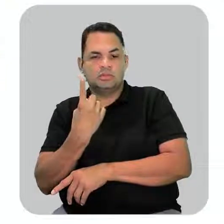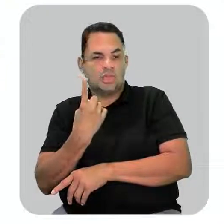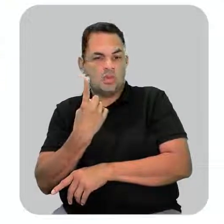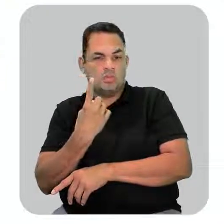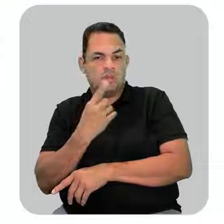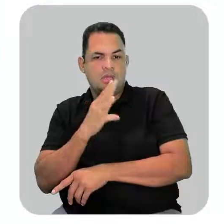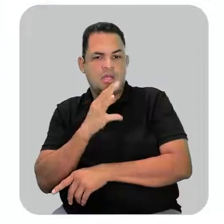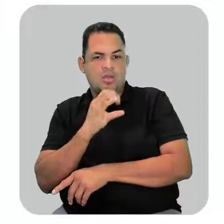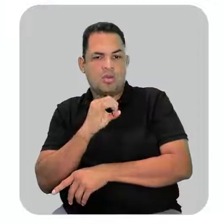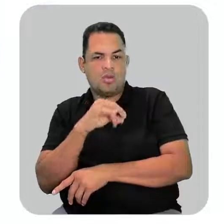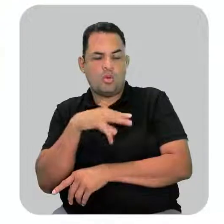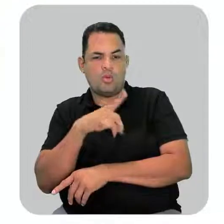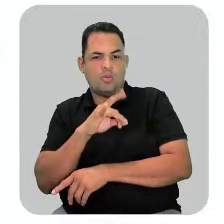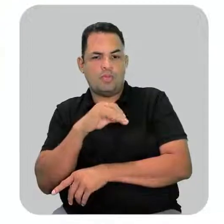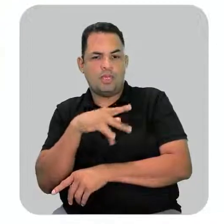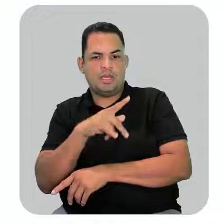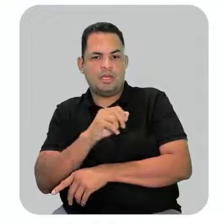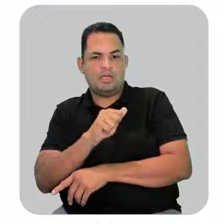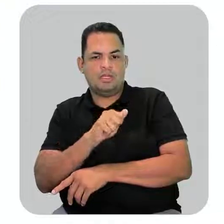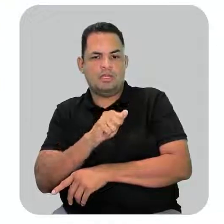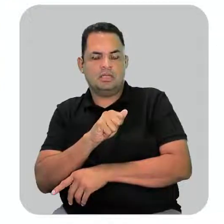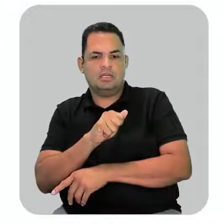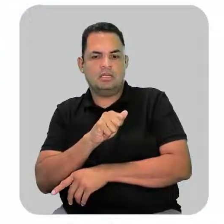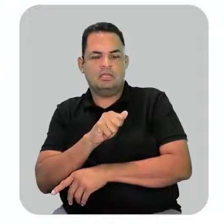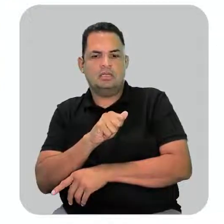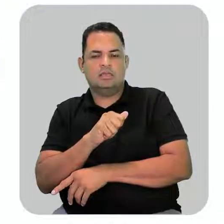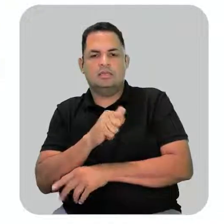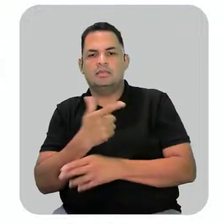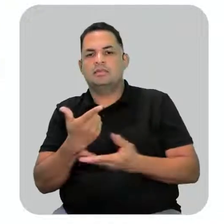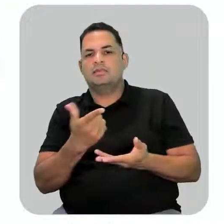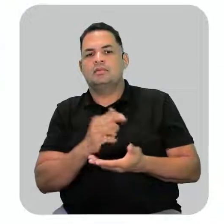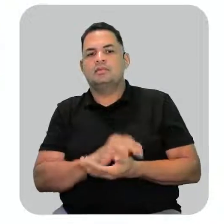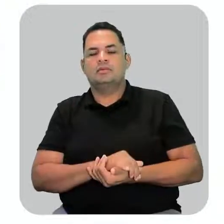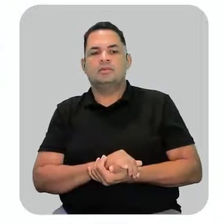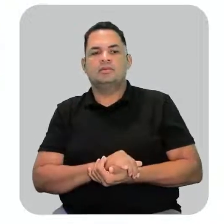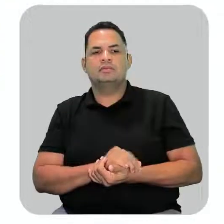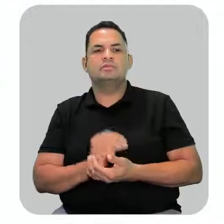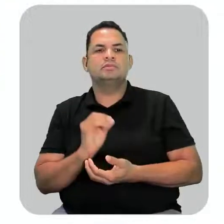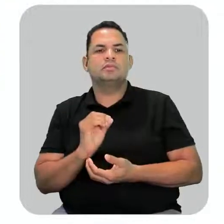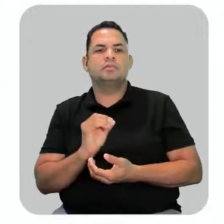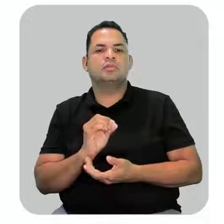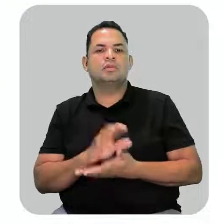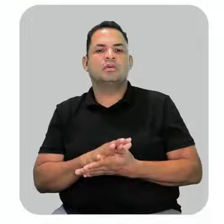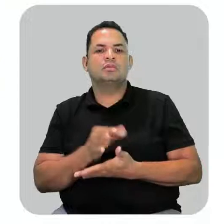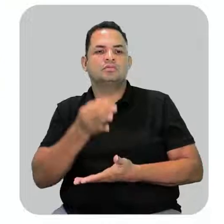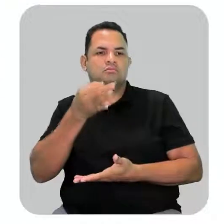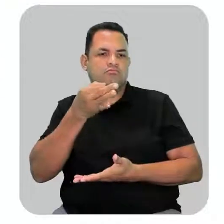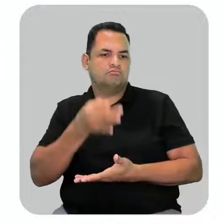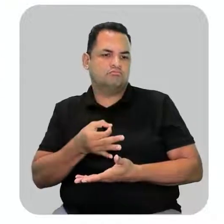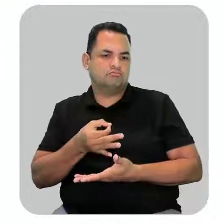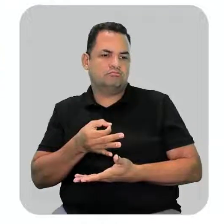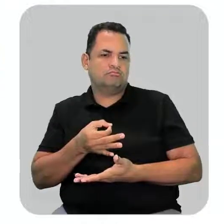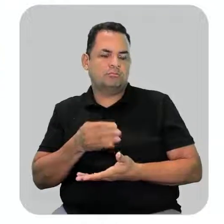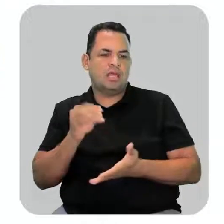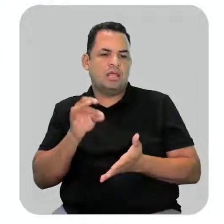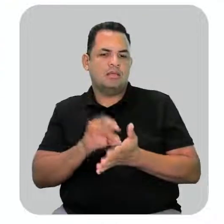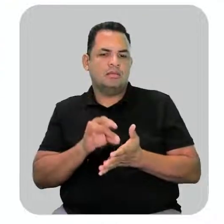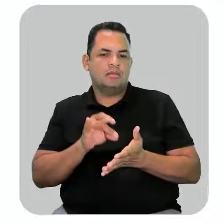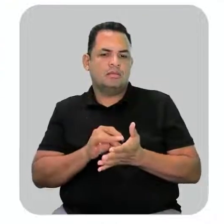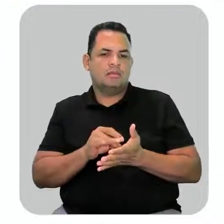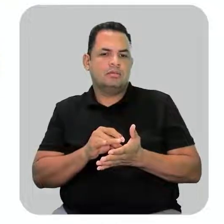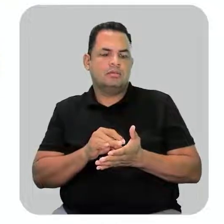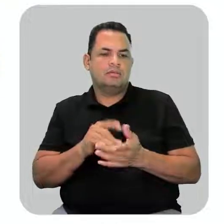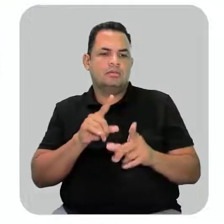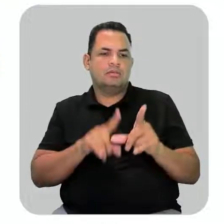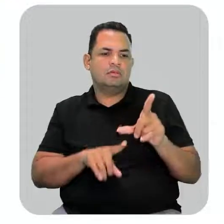coronopilina. Ele não aparece na piretrina. E aí, como a alternativa correta, de fato, nós temos